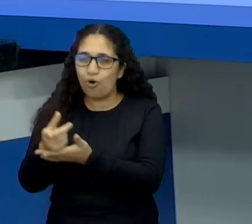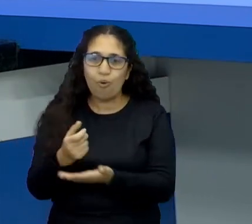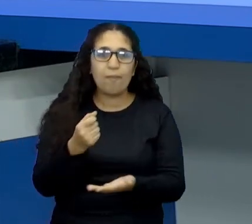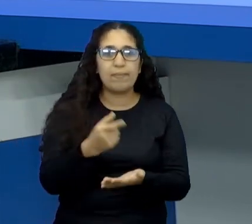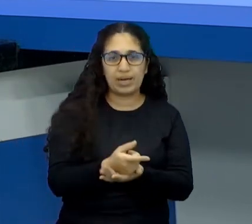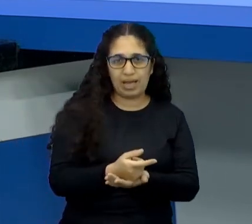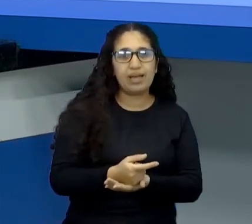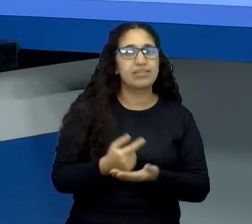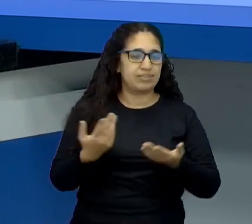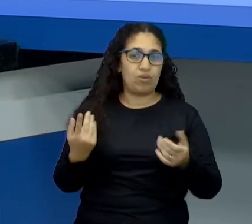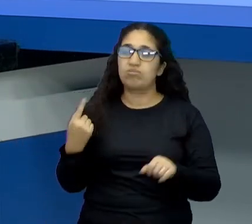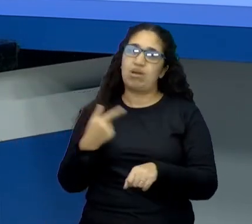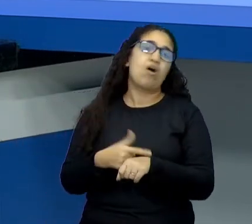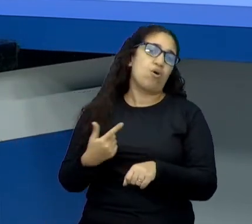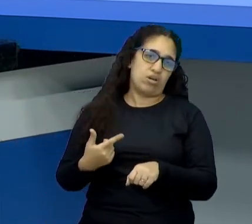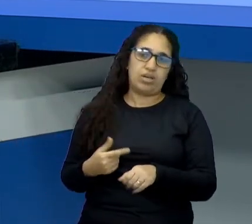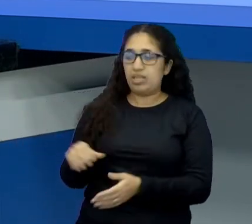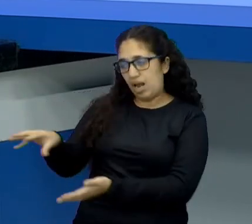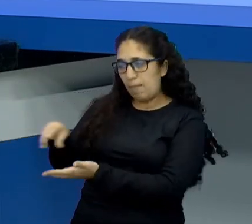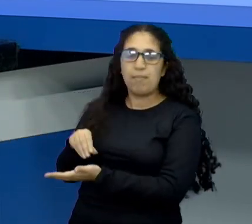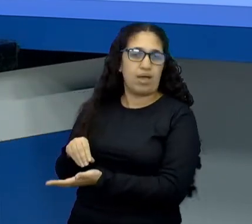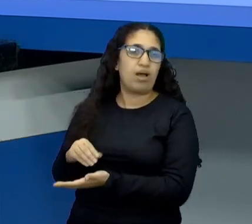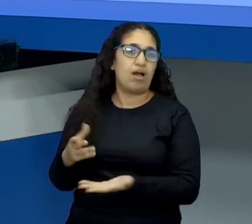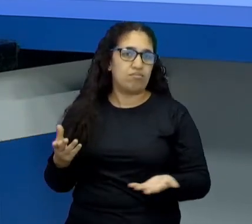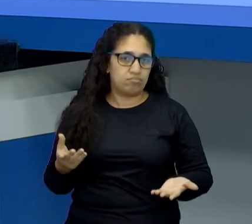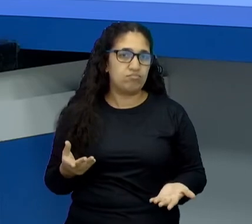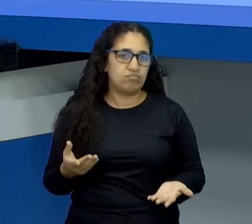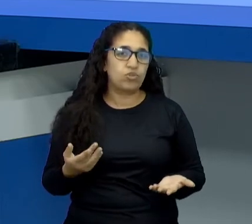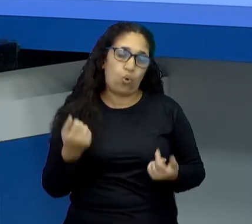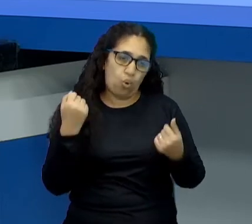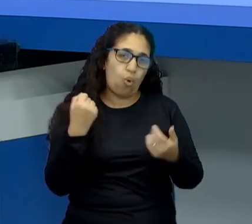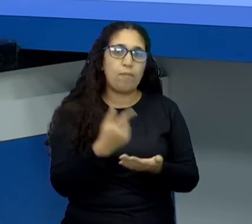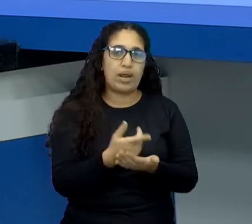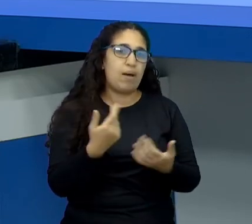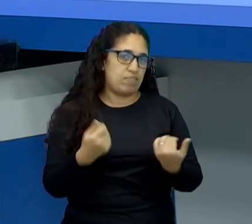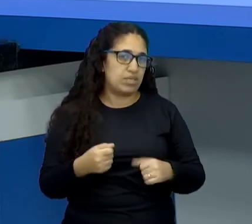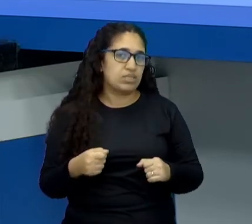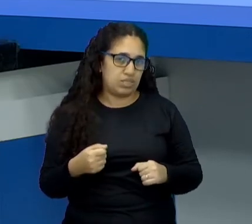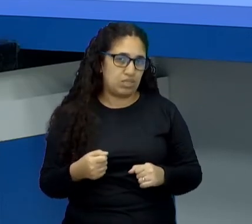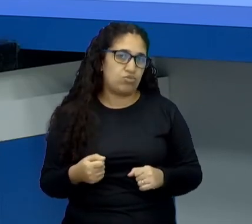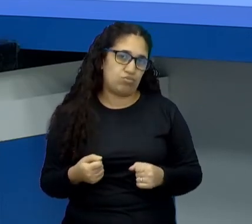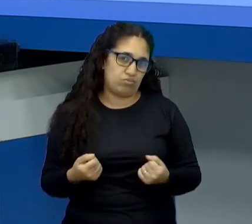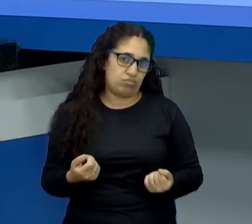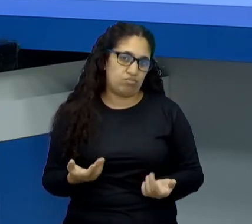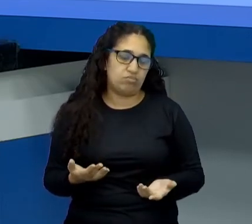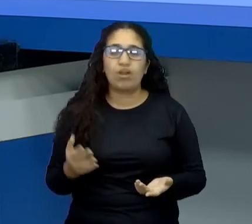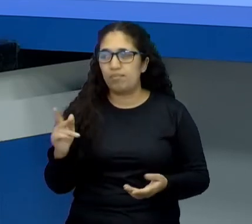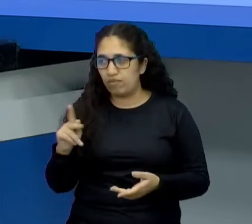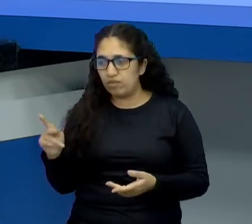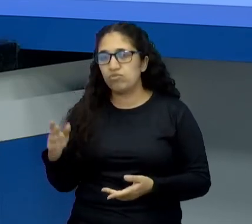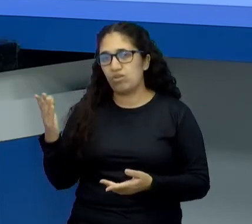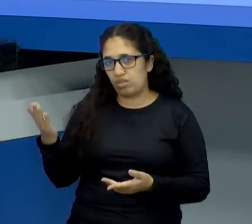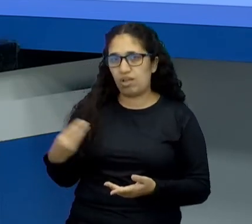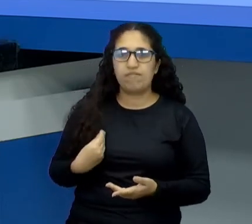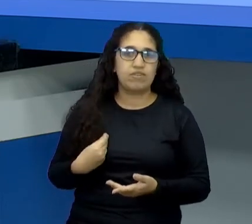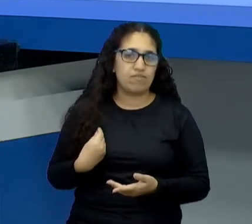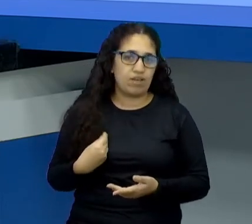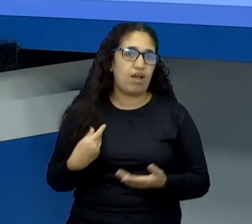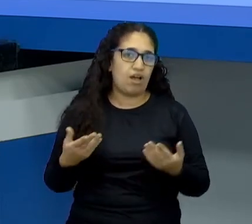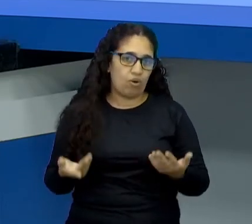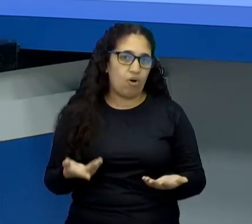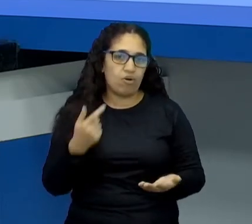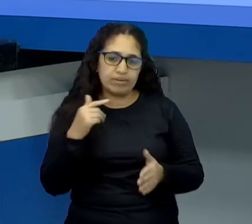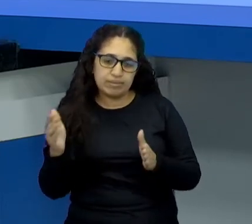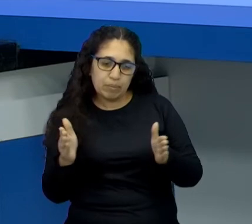a hora, né? Ela fala, não, é agora que eu tenho que comprar porque tá numa promoção. Como a professora tá vivenciando esses